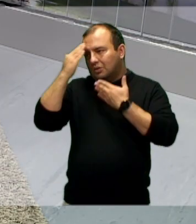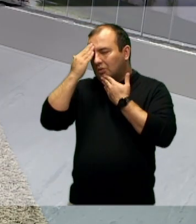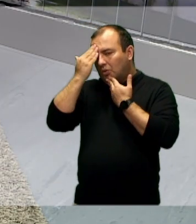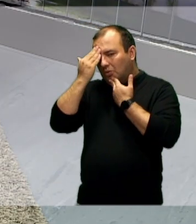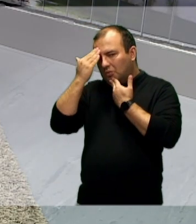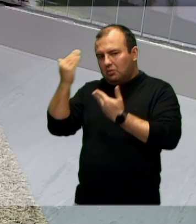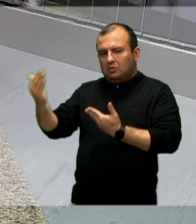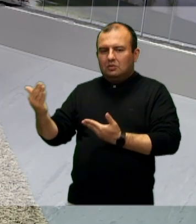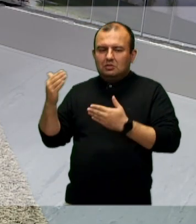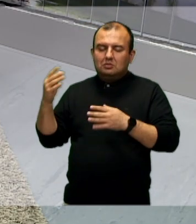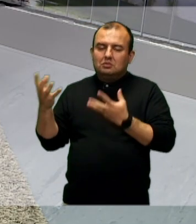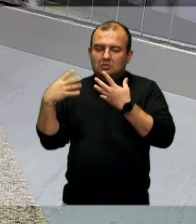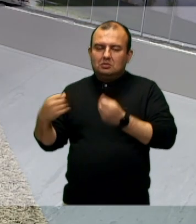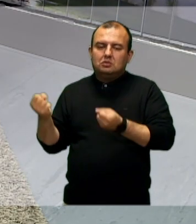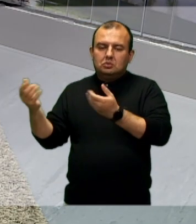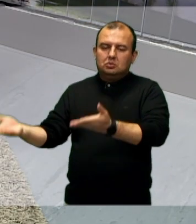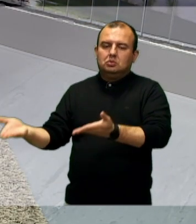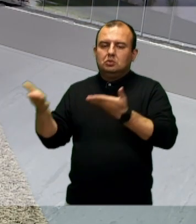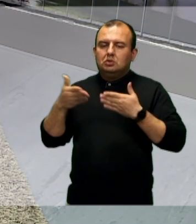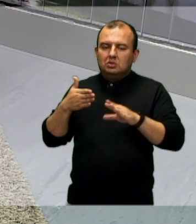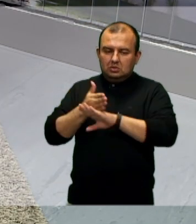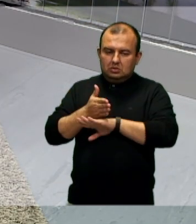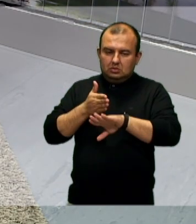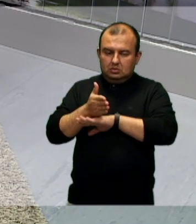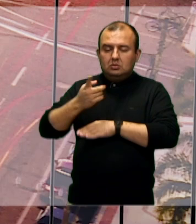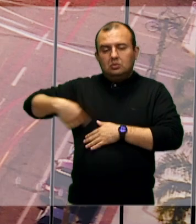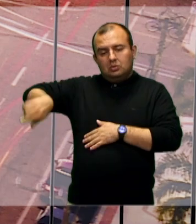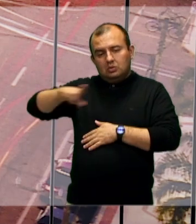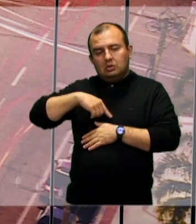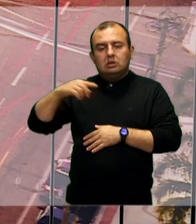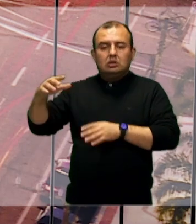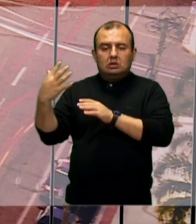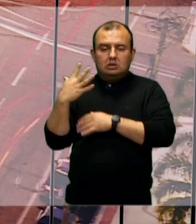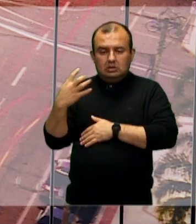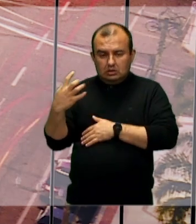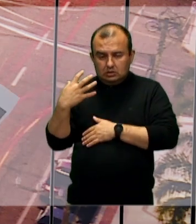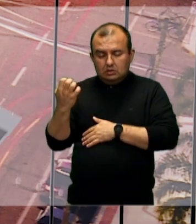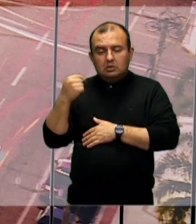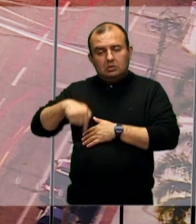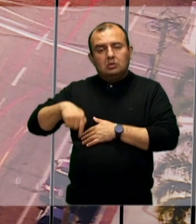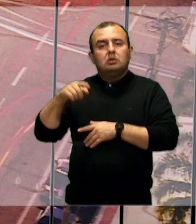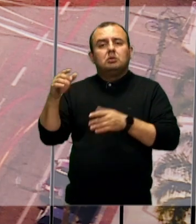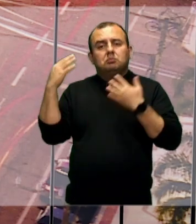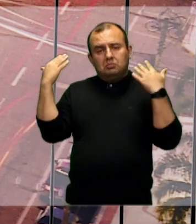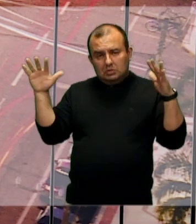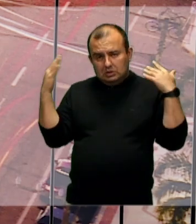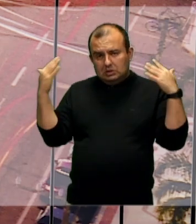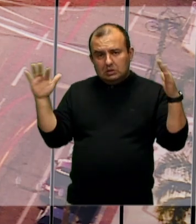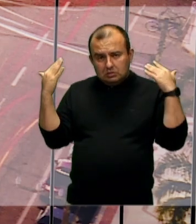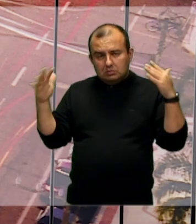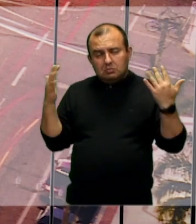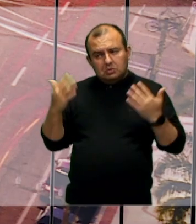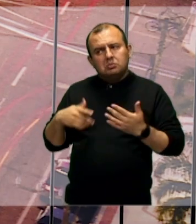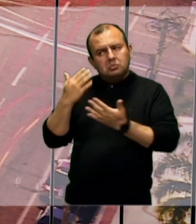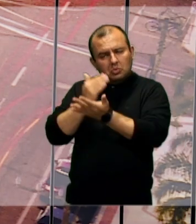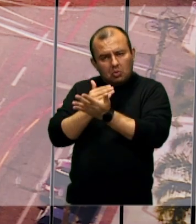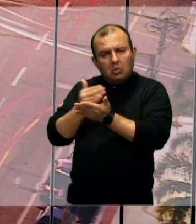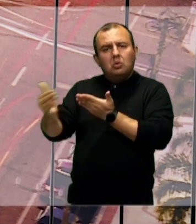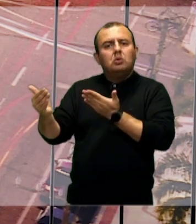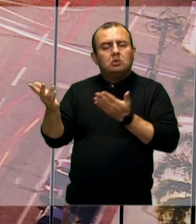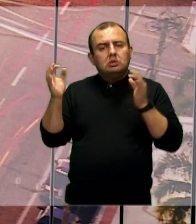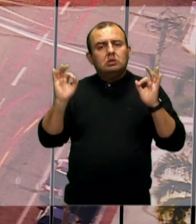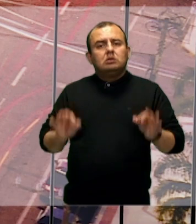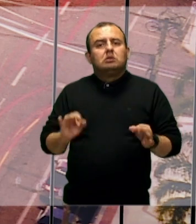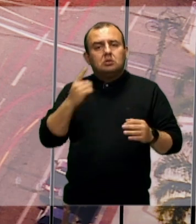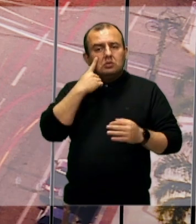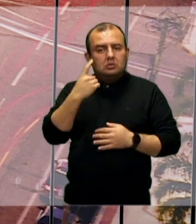por aceitar o convite e participar conosco aqui da gravação do programa, parabéns a você por sua iniciativa e